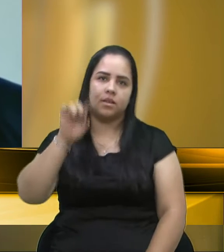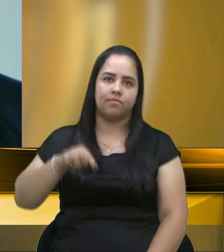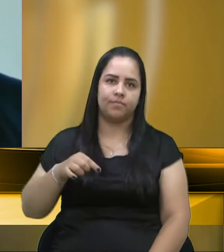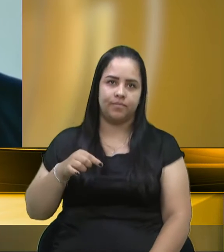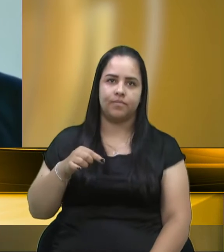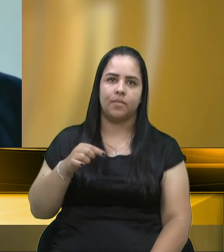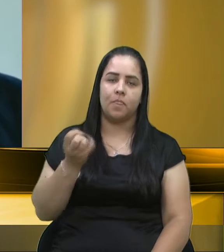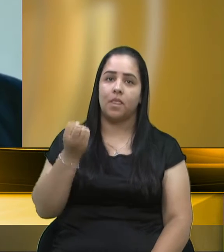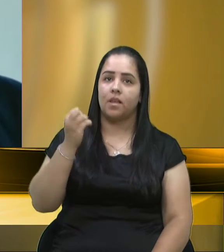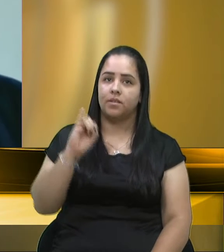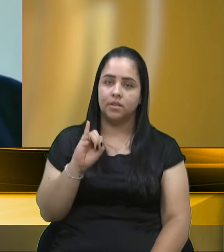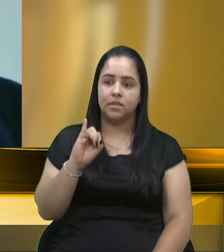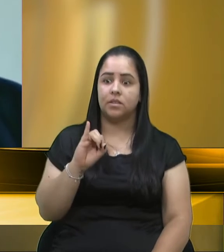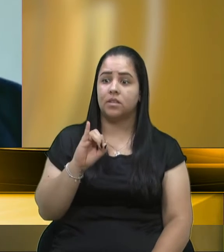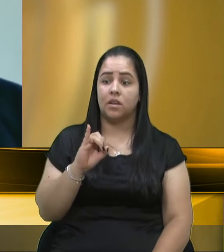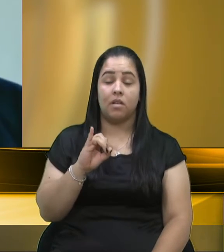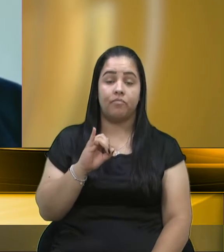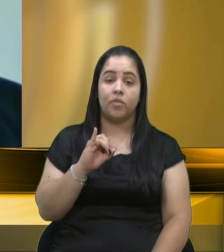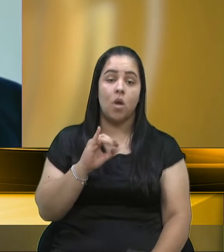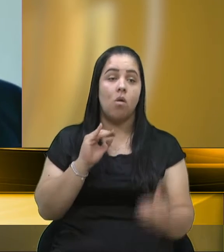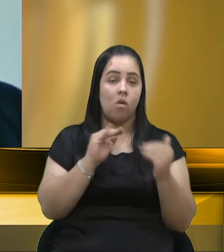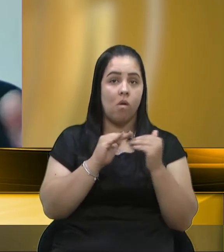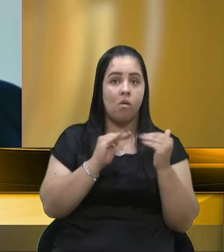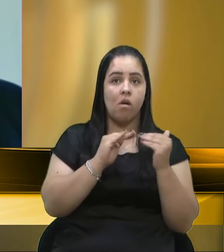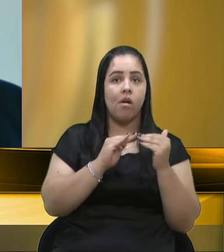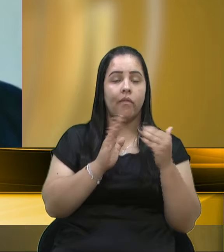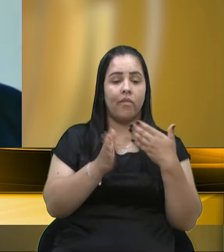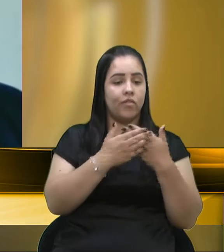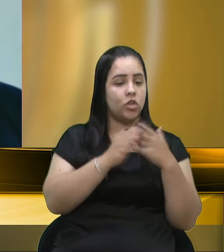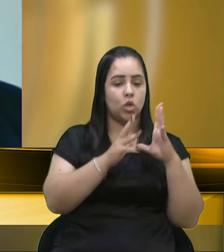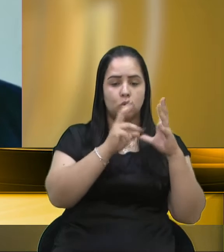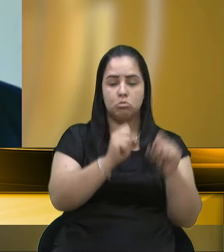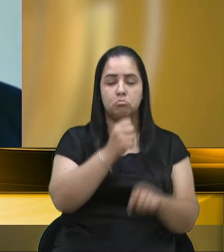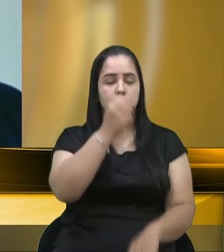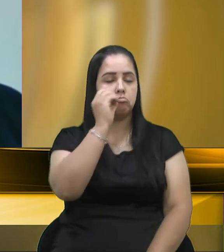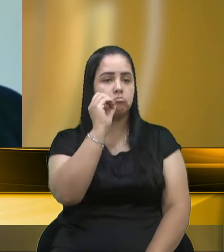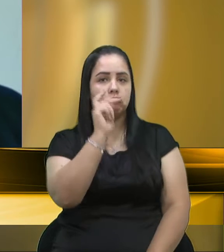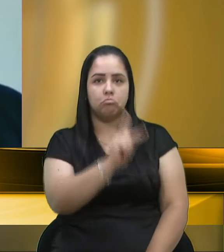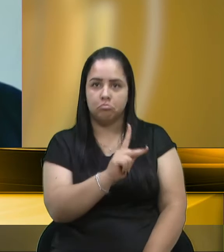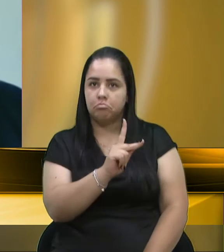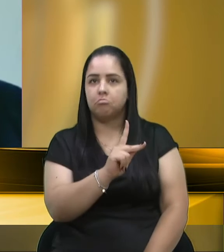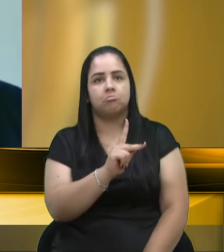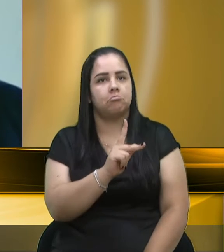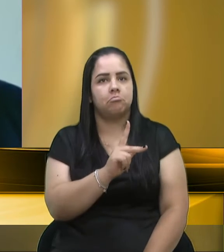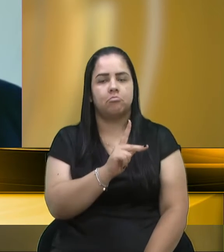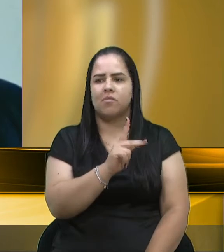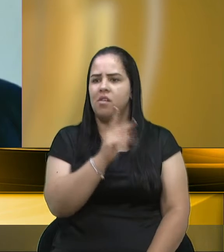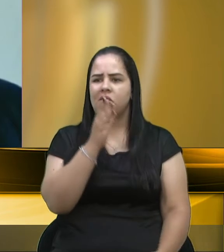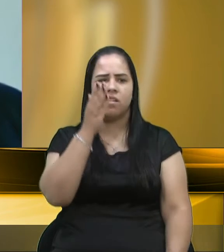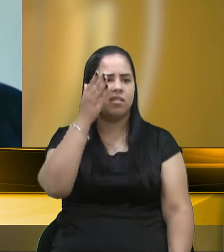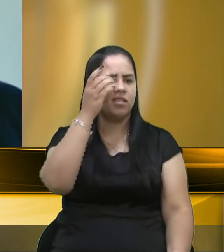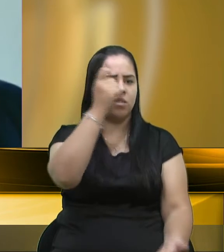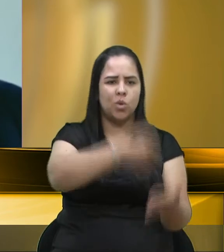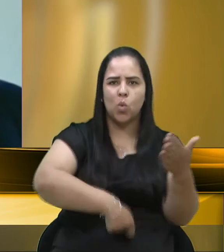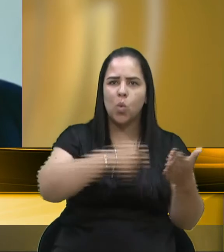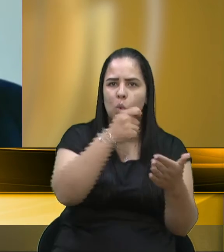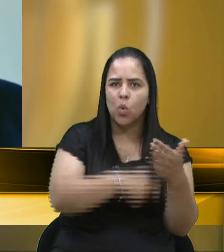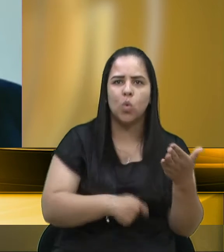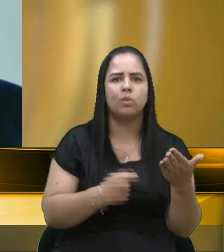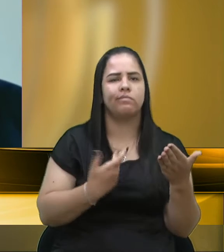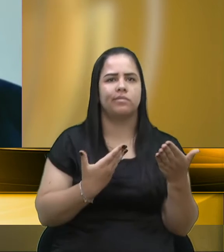Quem for a favor do lockdown, beleza. Seja a favor, defenda, vá até o final. Seja